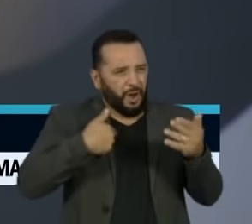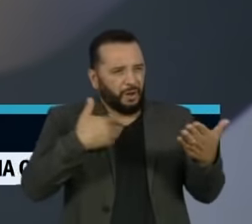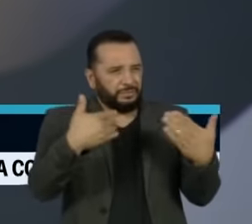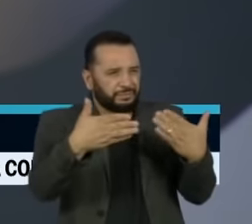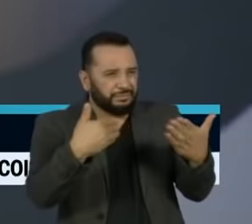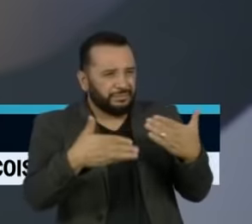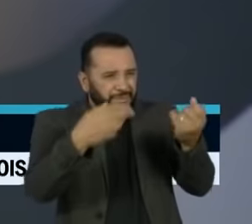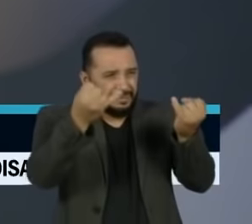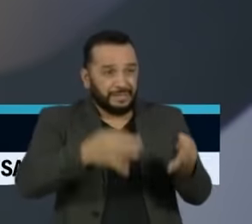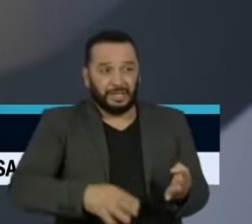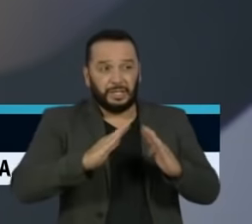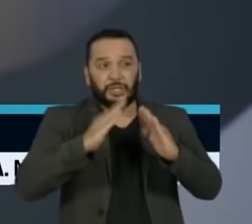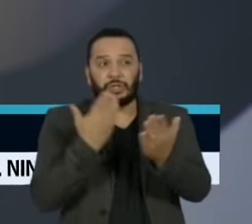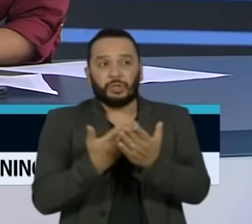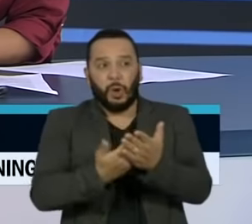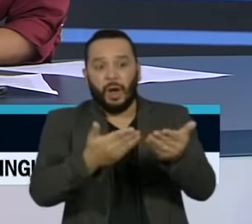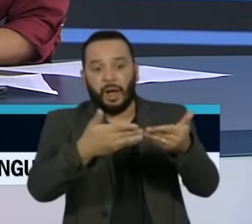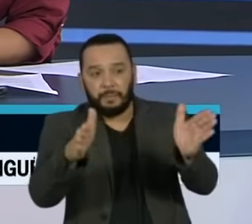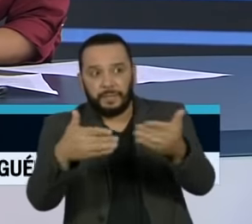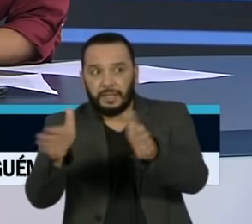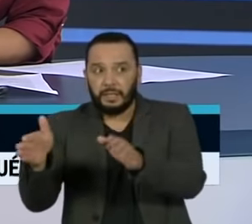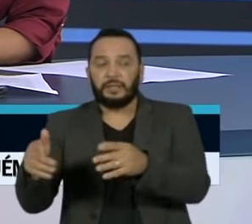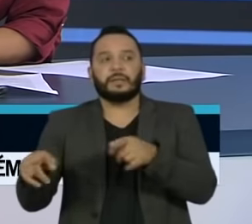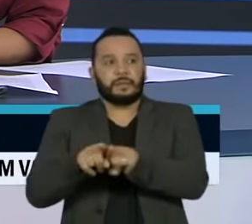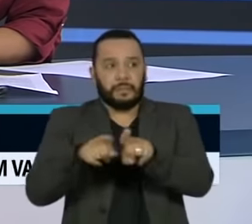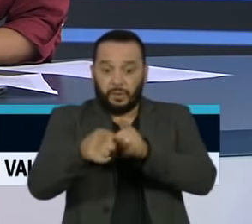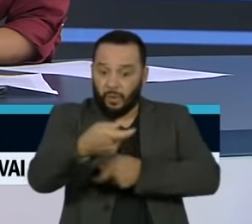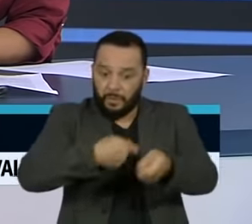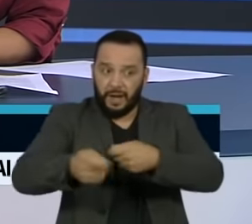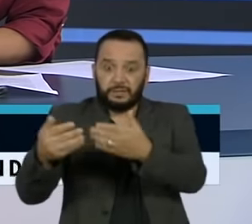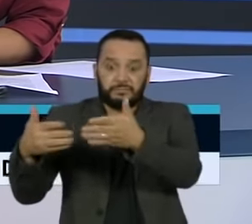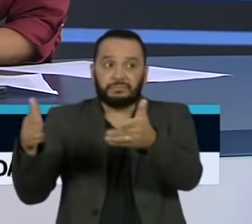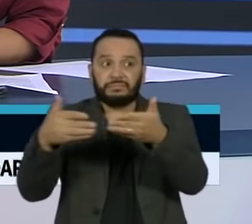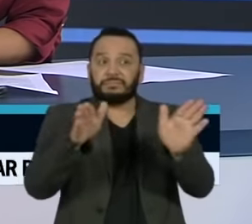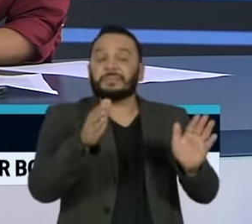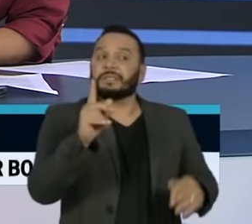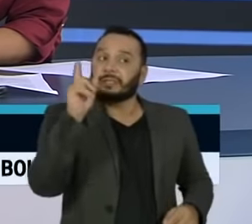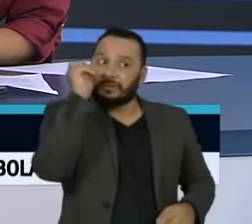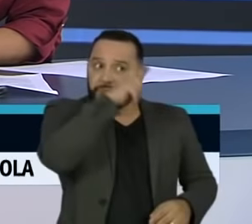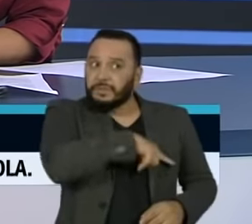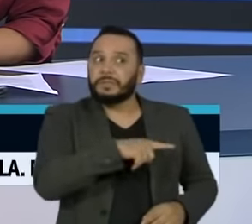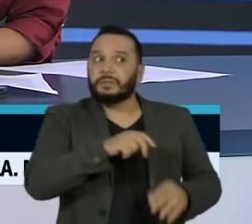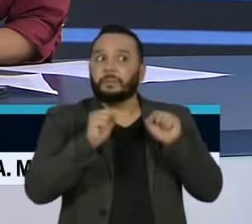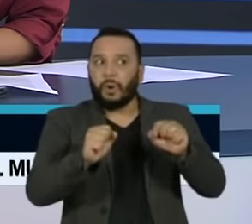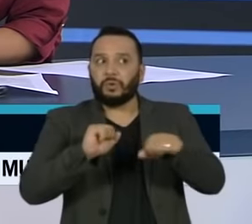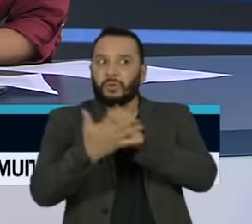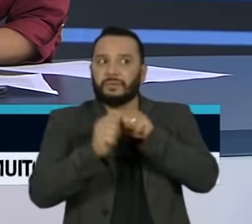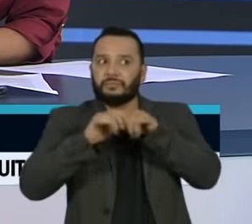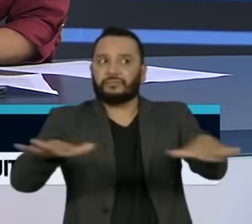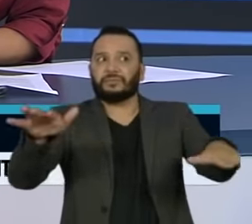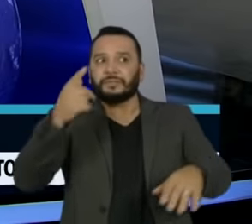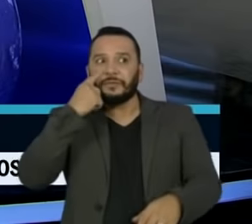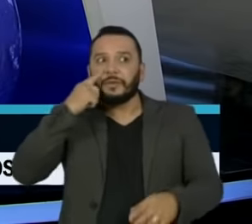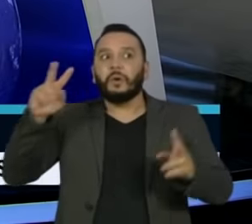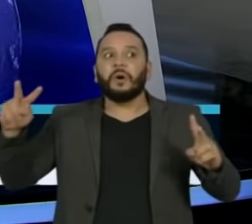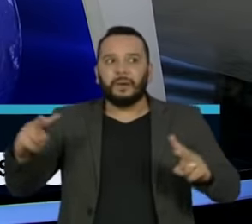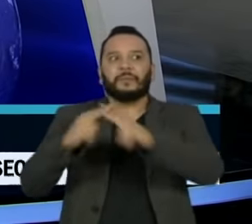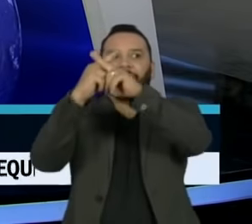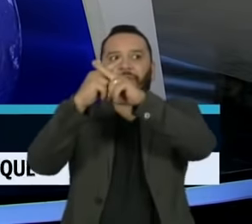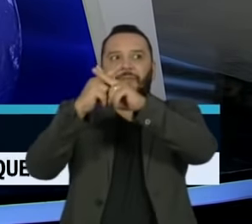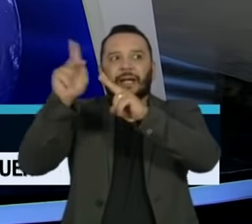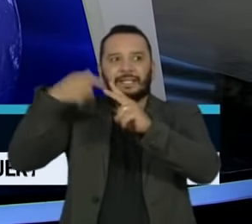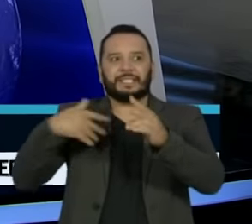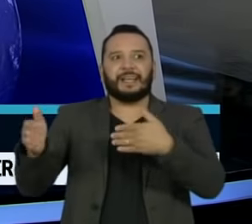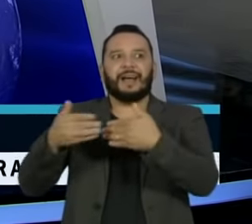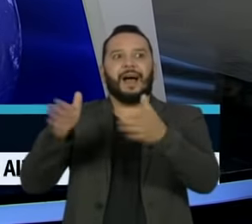que abrir escolas, abrir comércio, primeiro, você não consegue abrir tudo de uma vez. Então, a gente vê Paris agora fechando bares e